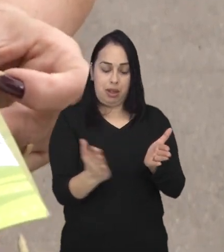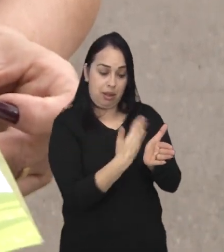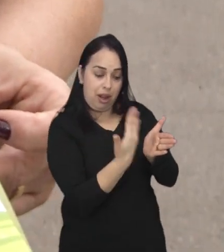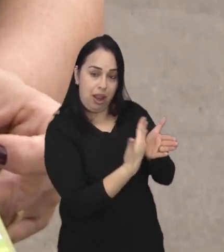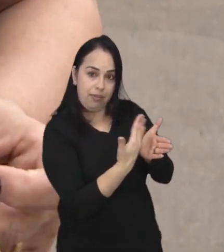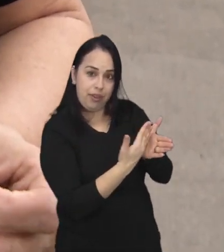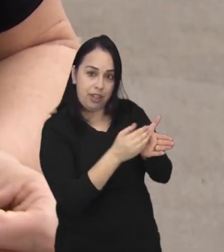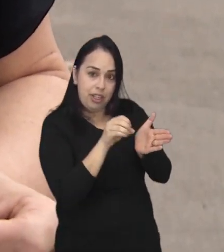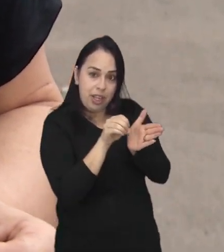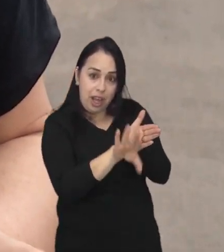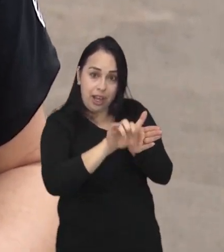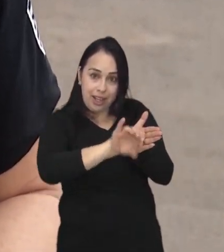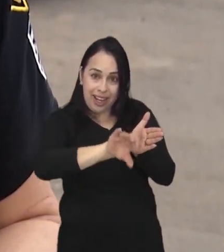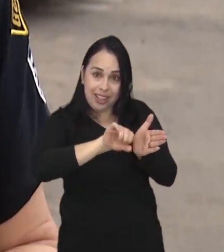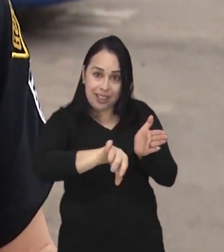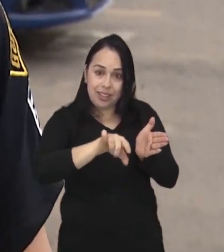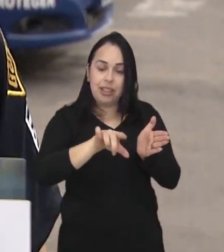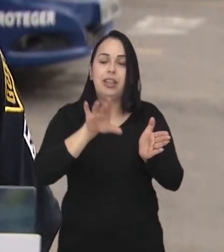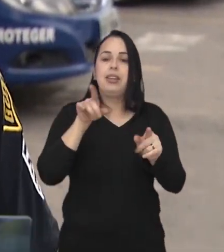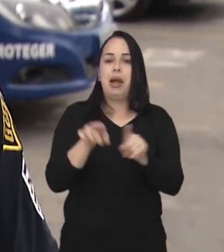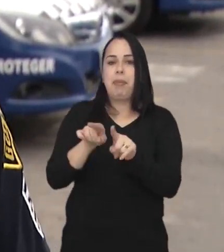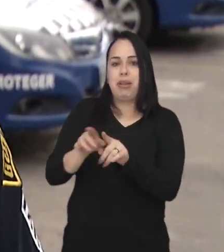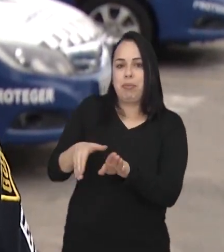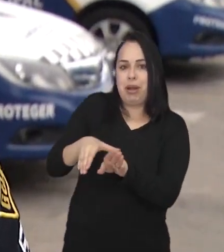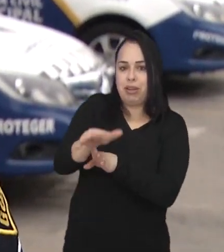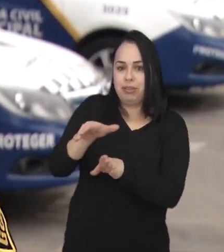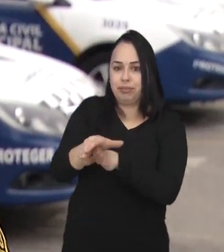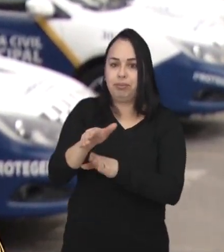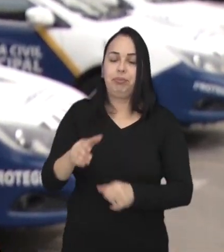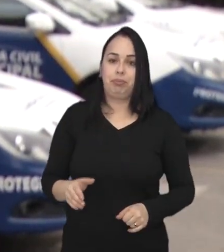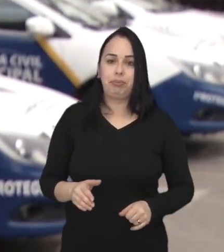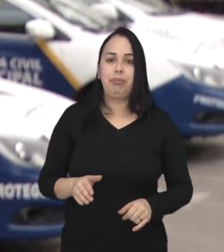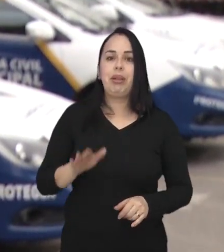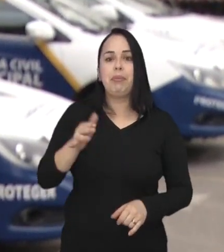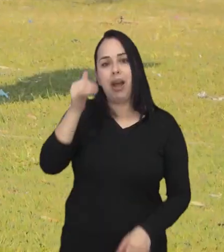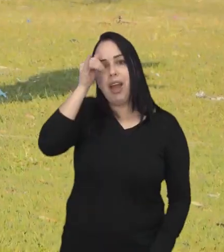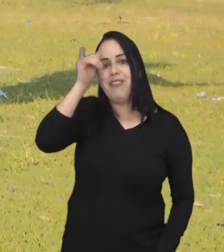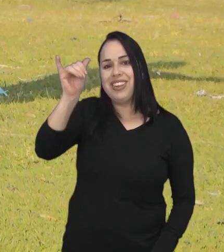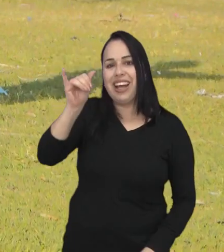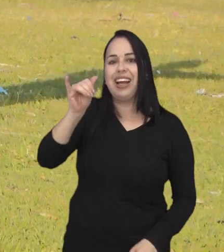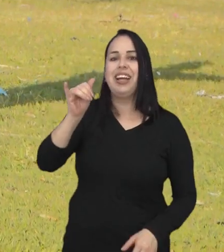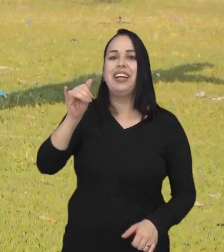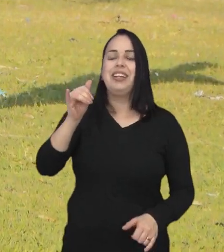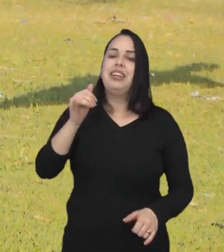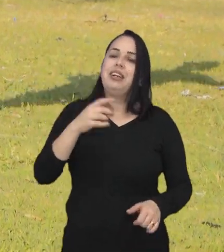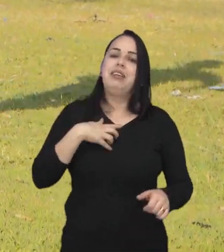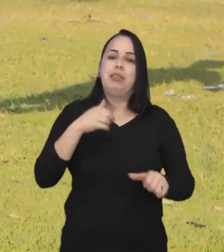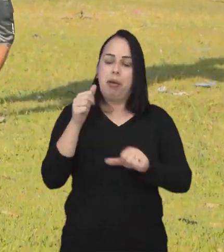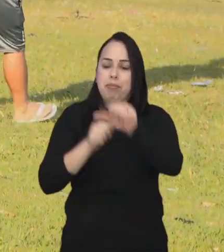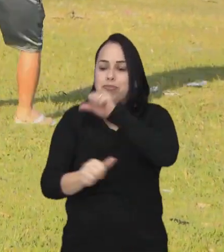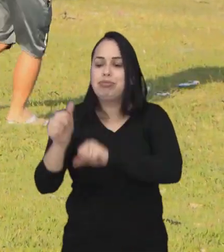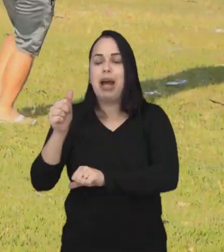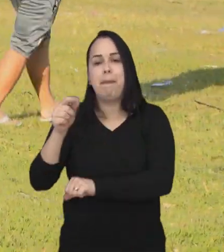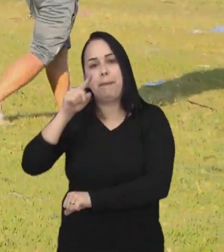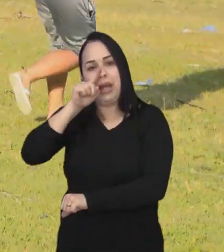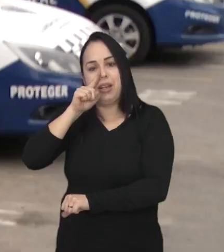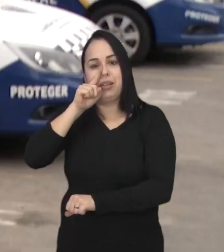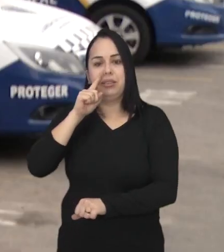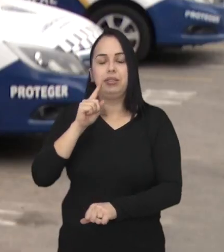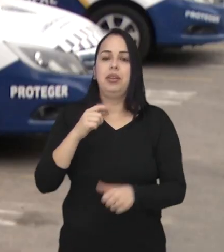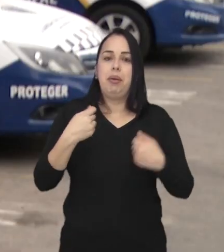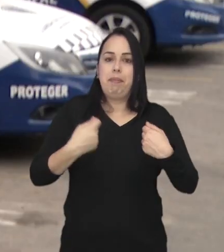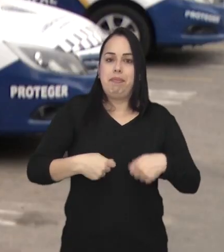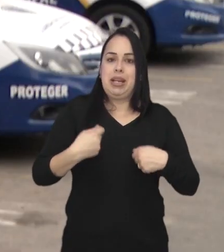das cartilhas educativas, os agentes da GCM também dão orientações. Tudo para não deixar a diversão virar perigo.